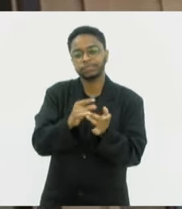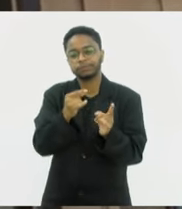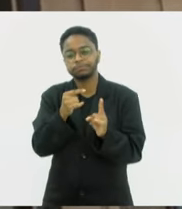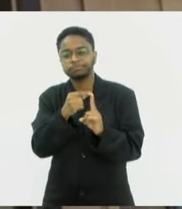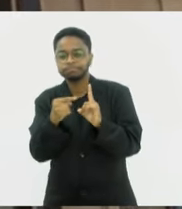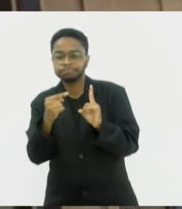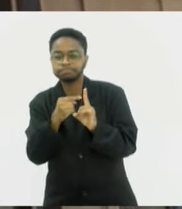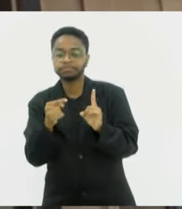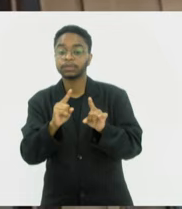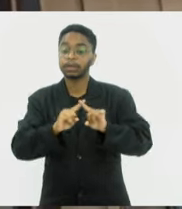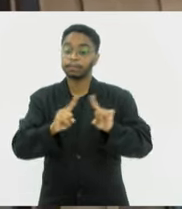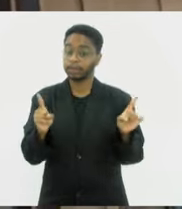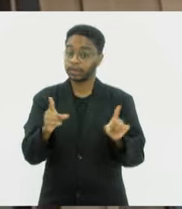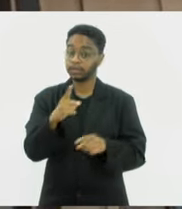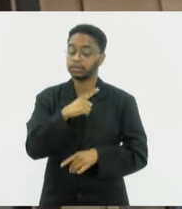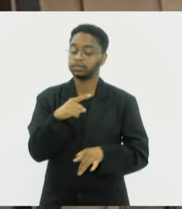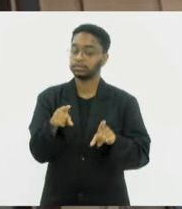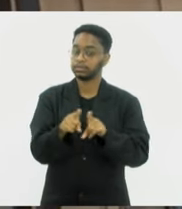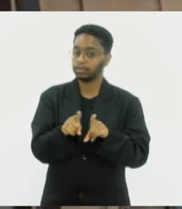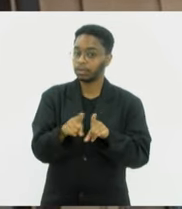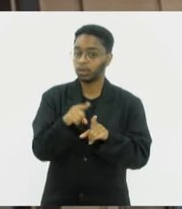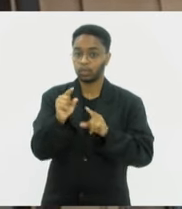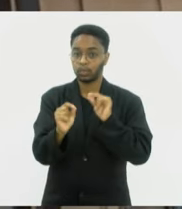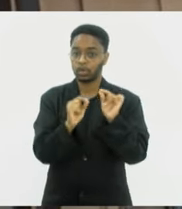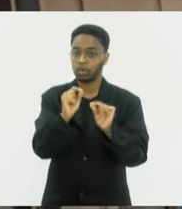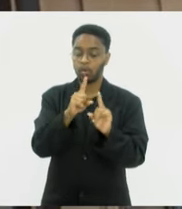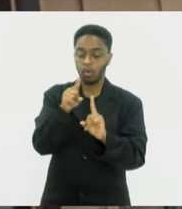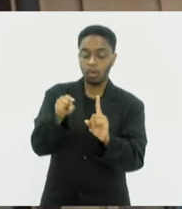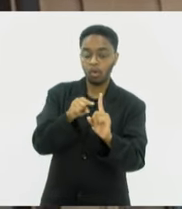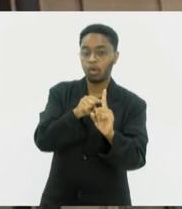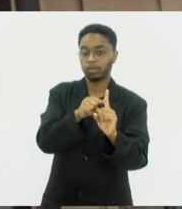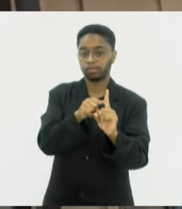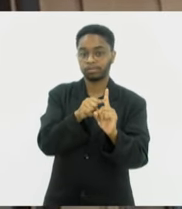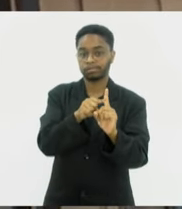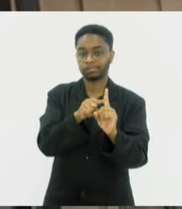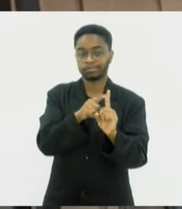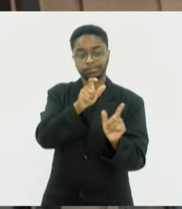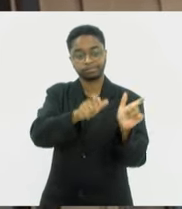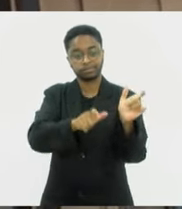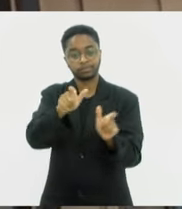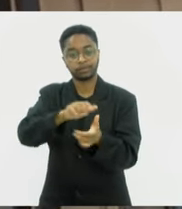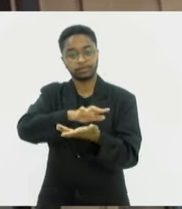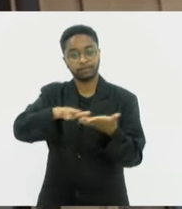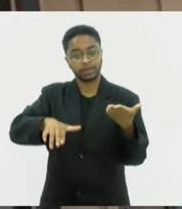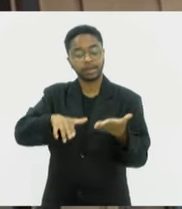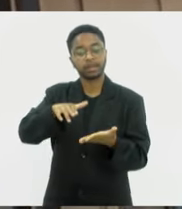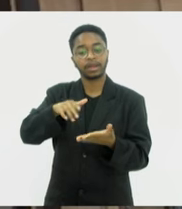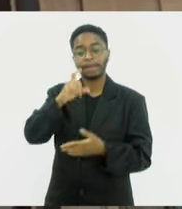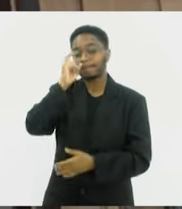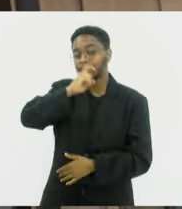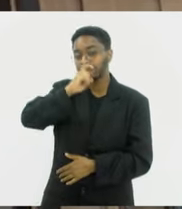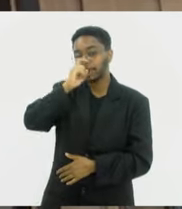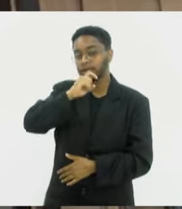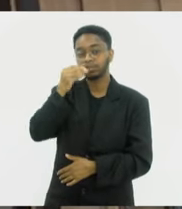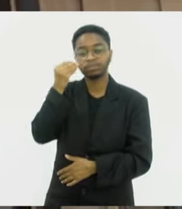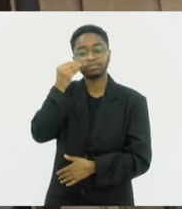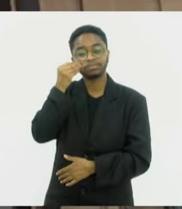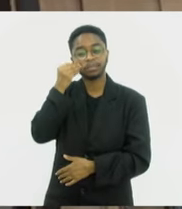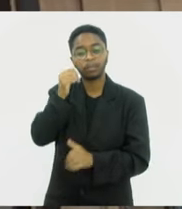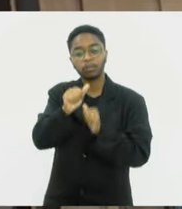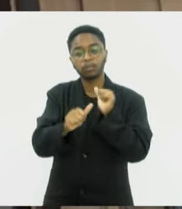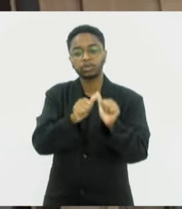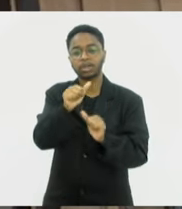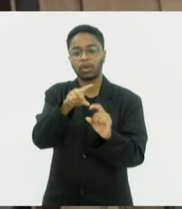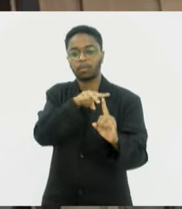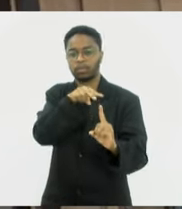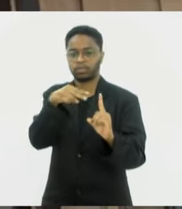Mas nós temos também o objetivo, muita gente acaba mentindo para mudar a percepção.